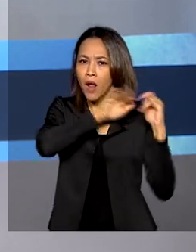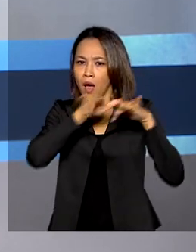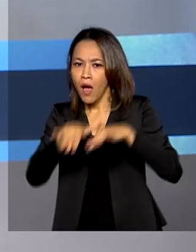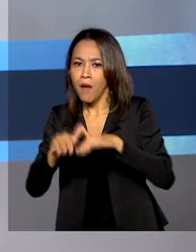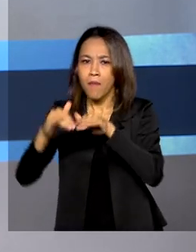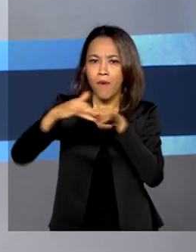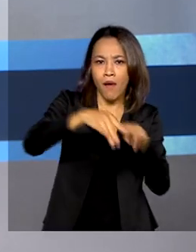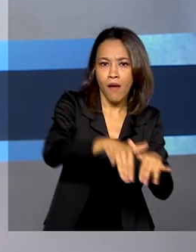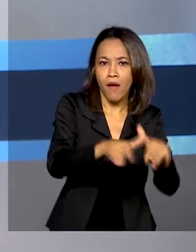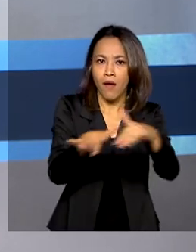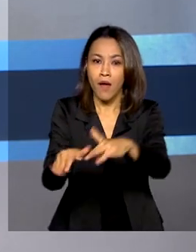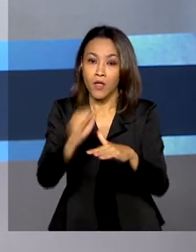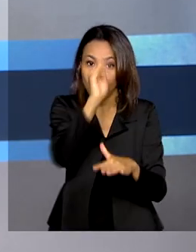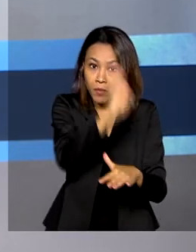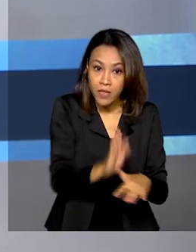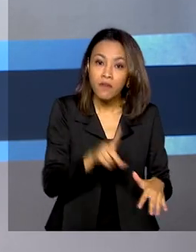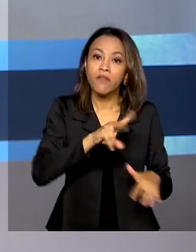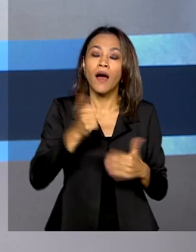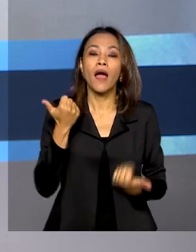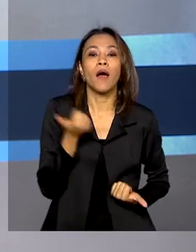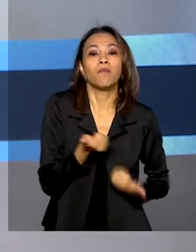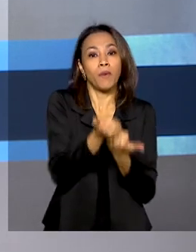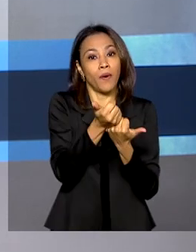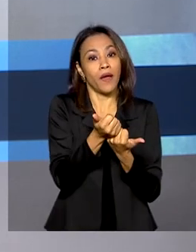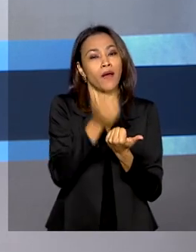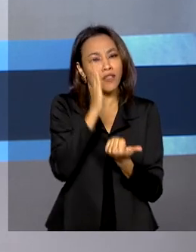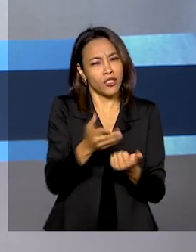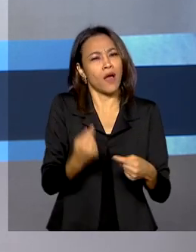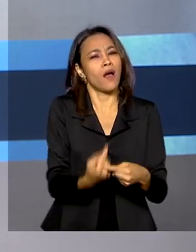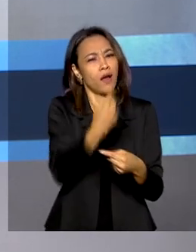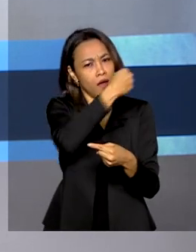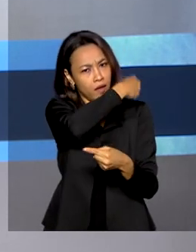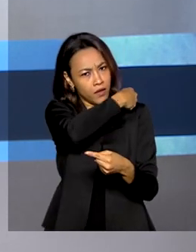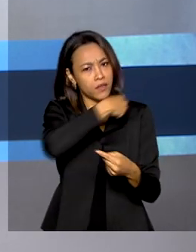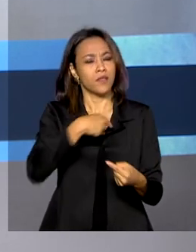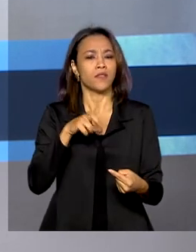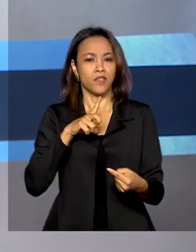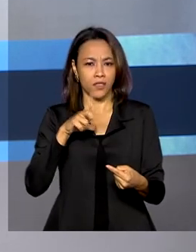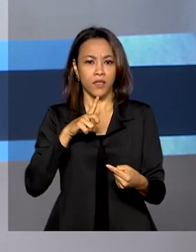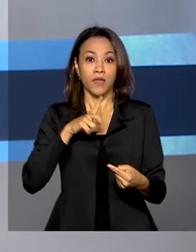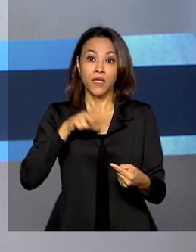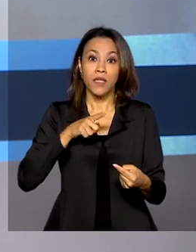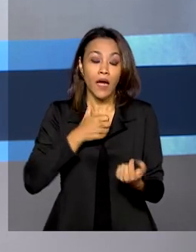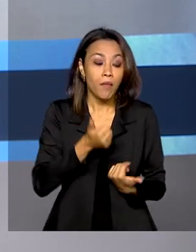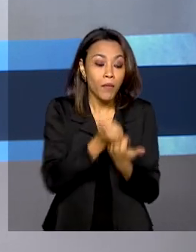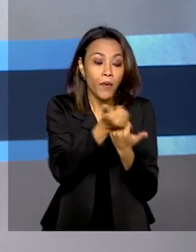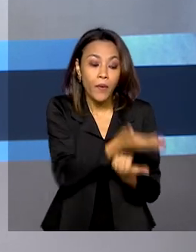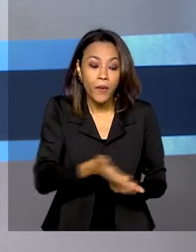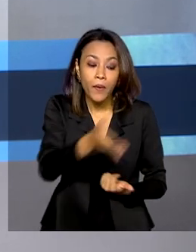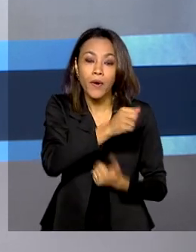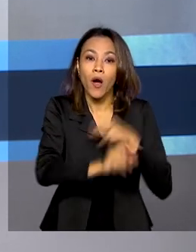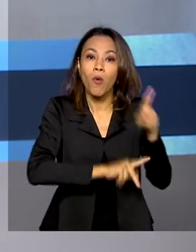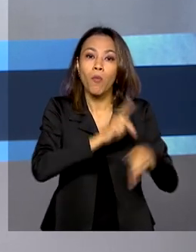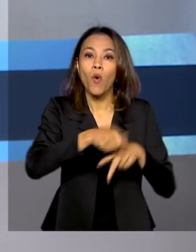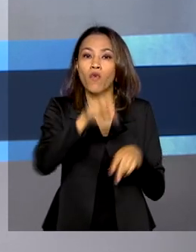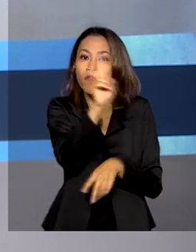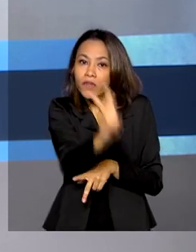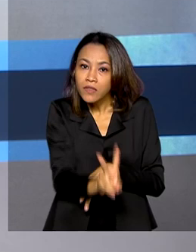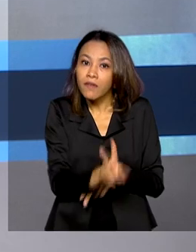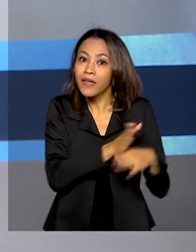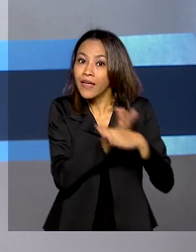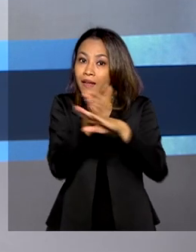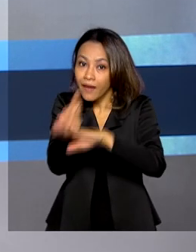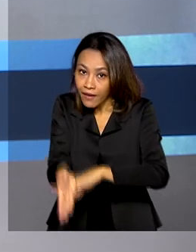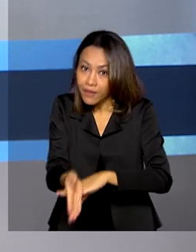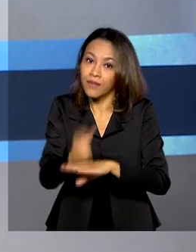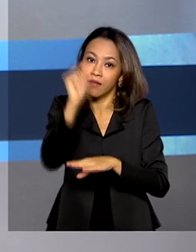ação vai ampliar a assistência já oferecida na Operação Acolhida, que oferece assistência aos venezuelanos que entram pela fronteira com